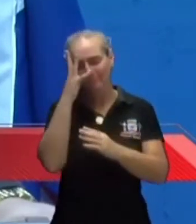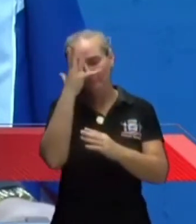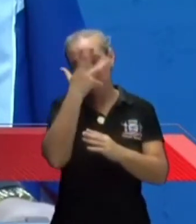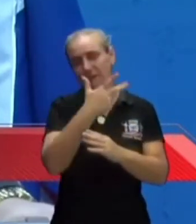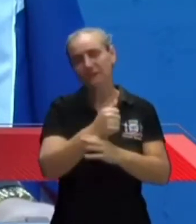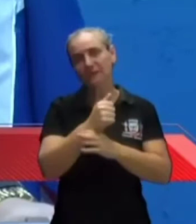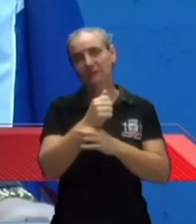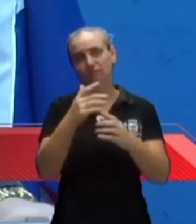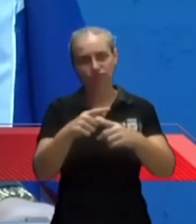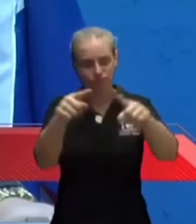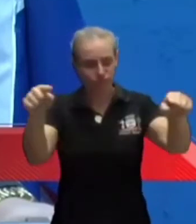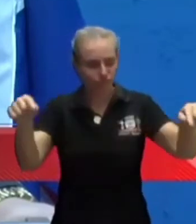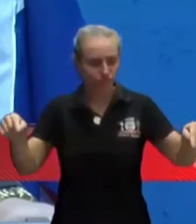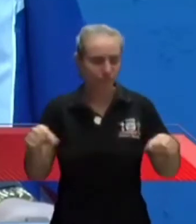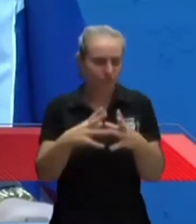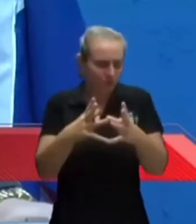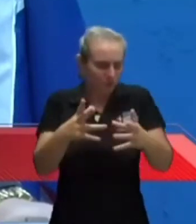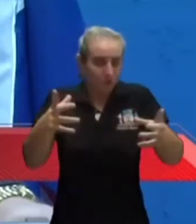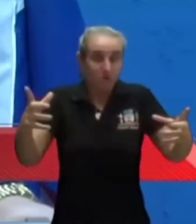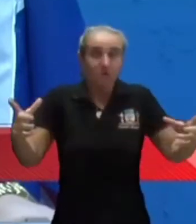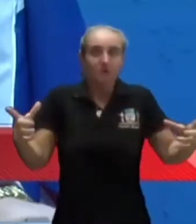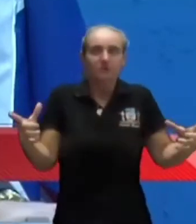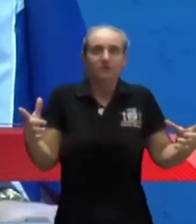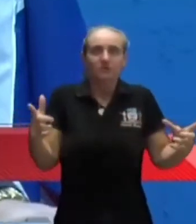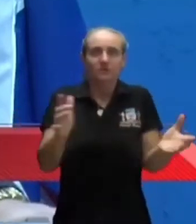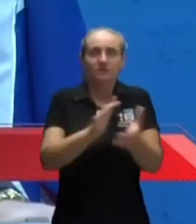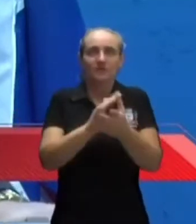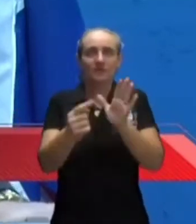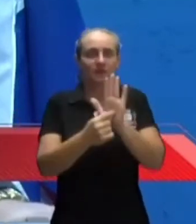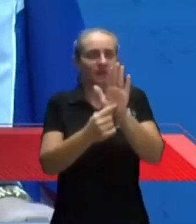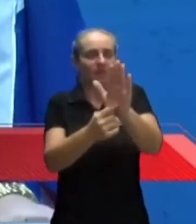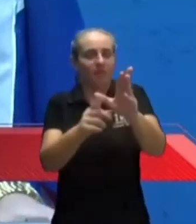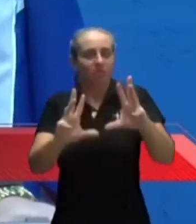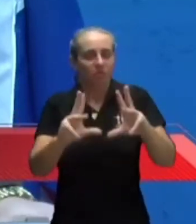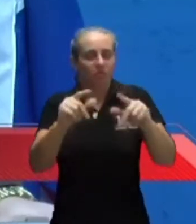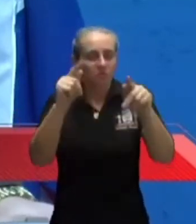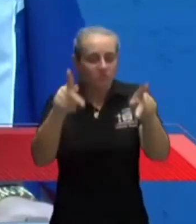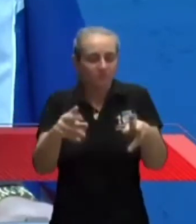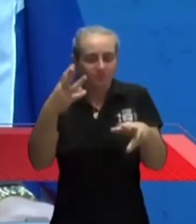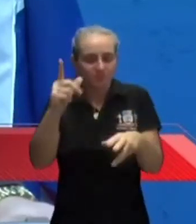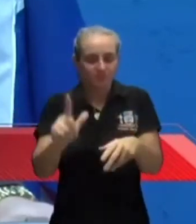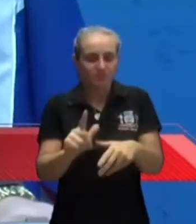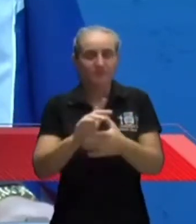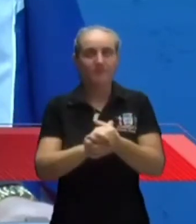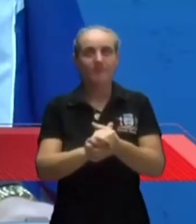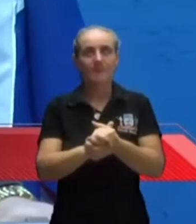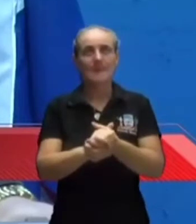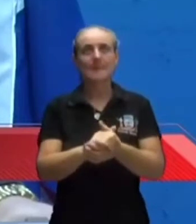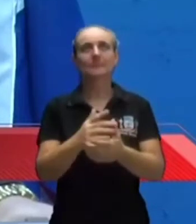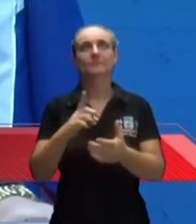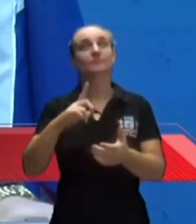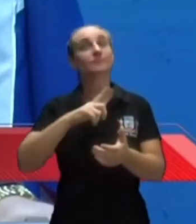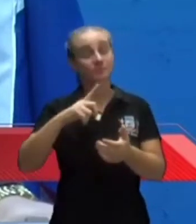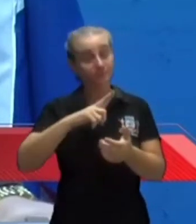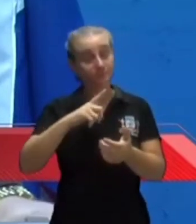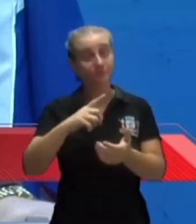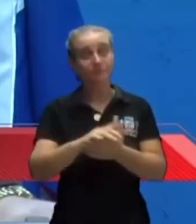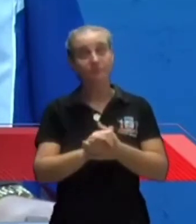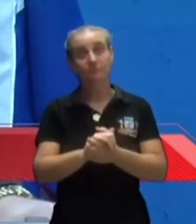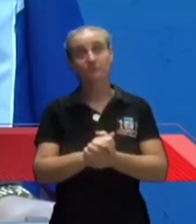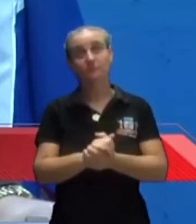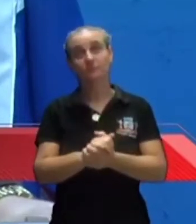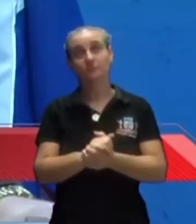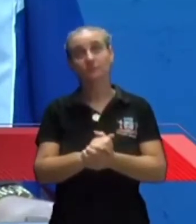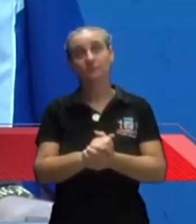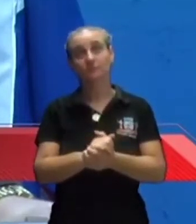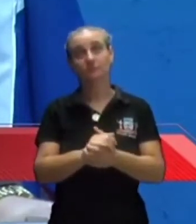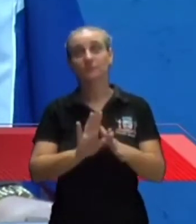o espaço totalmente amplo, onde vai atender a população de Três Lagoas, de uma forma mais aconchegante, e também vai